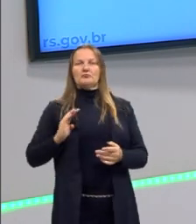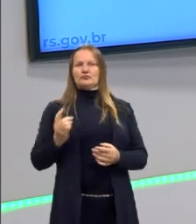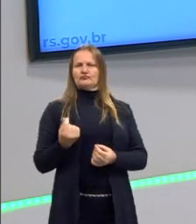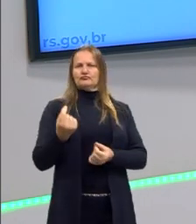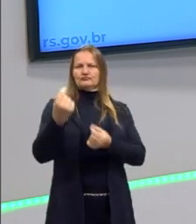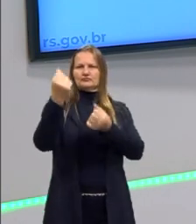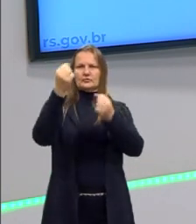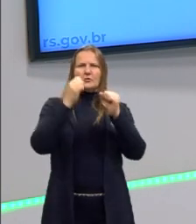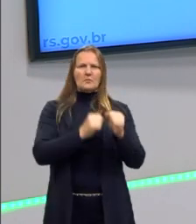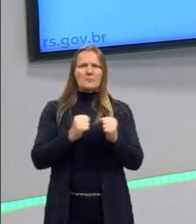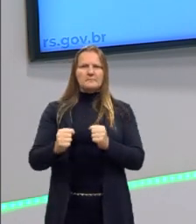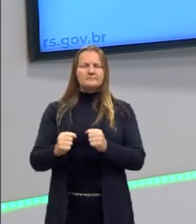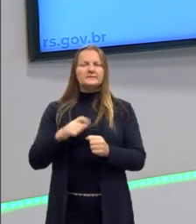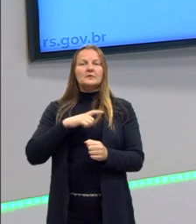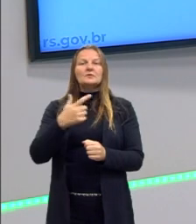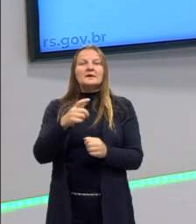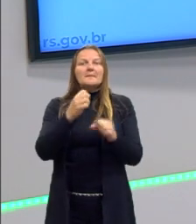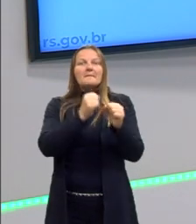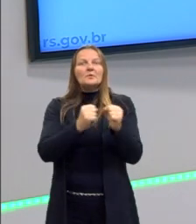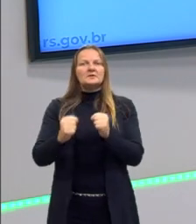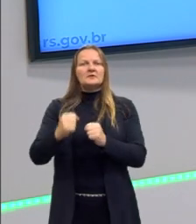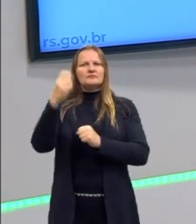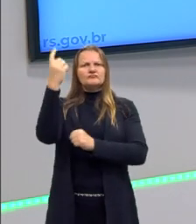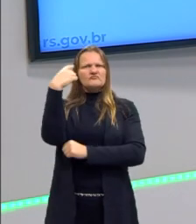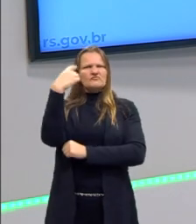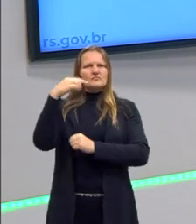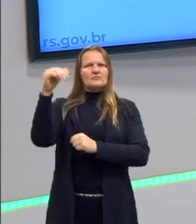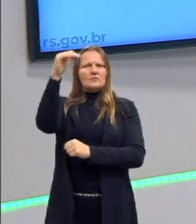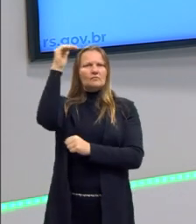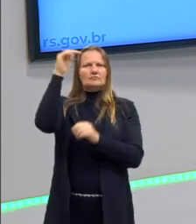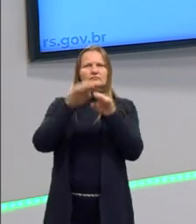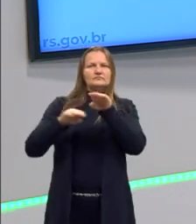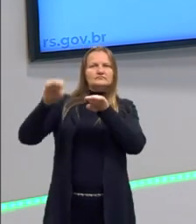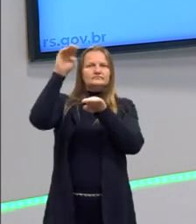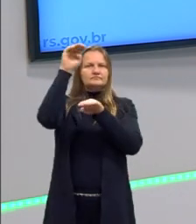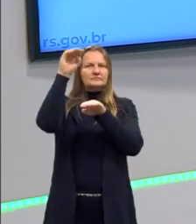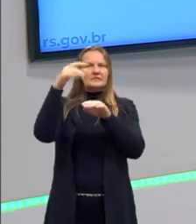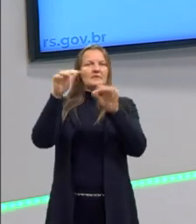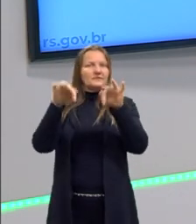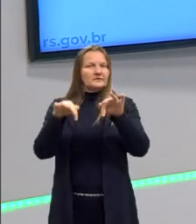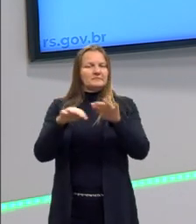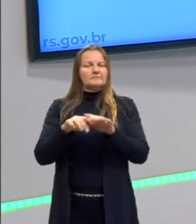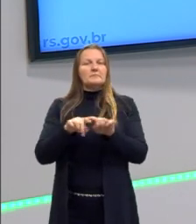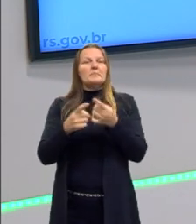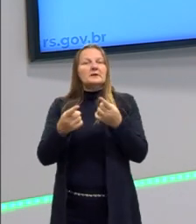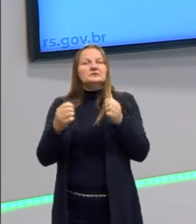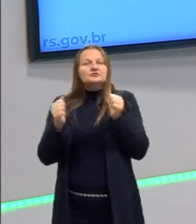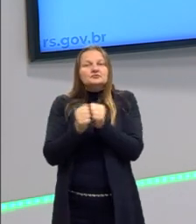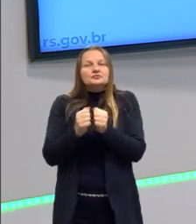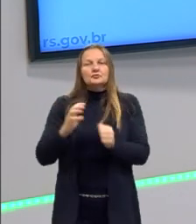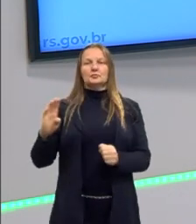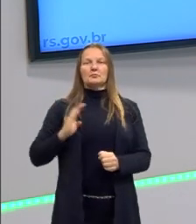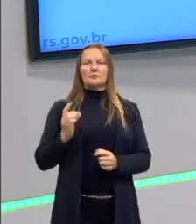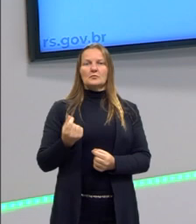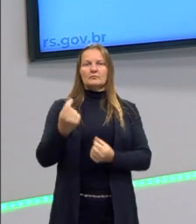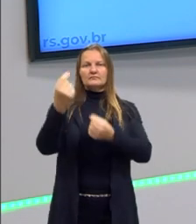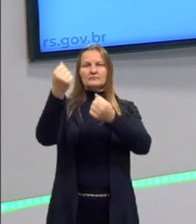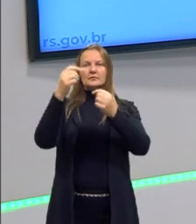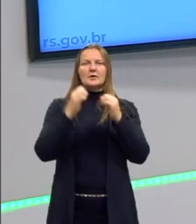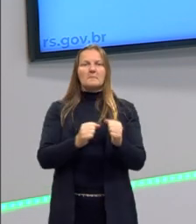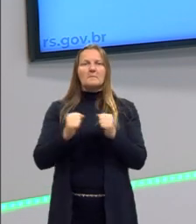não se tem mais esse poder autoritário que existiam os soberanos. Mas, junto com a burguesia, o que vai entrar?